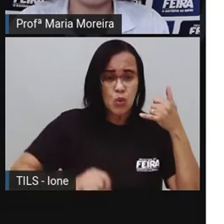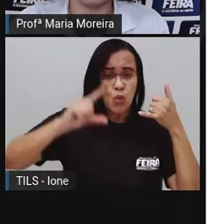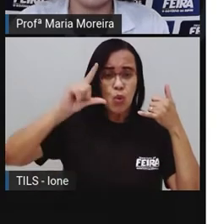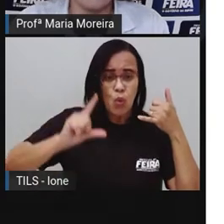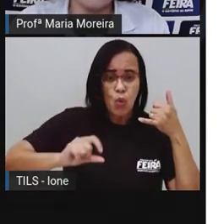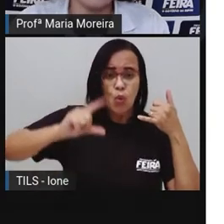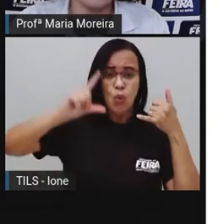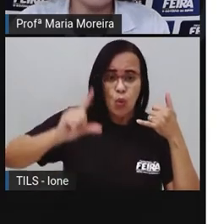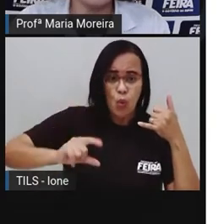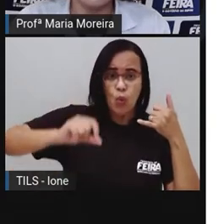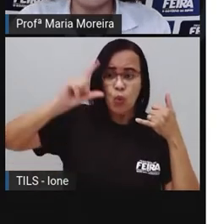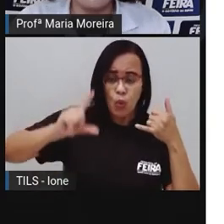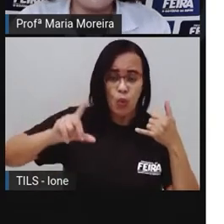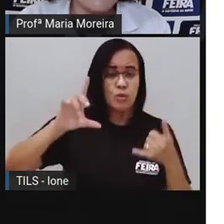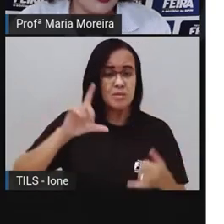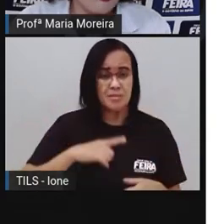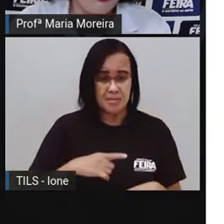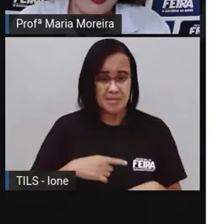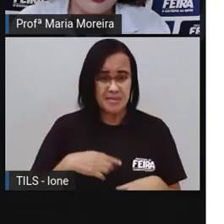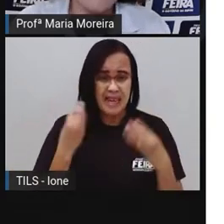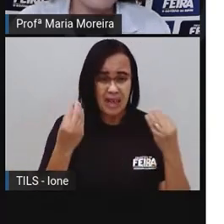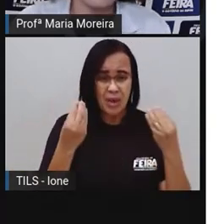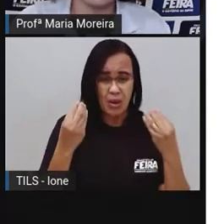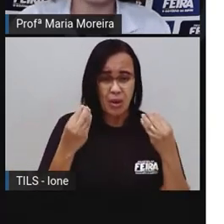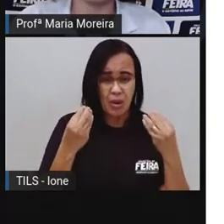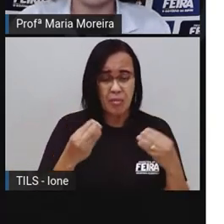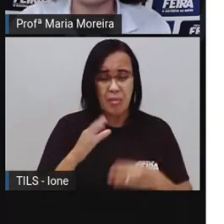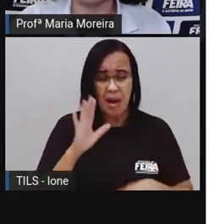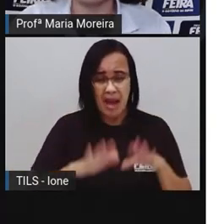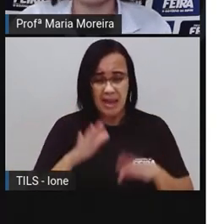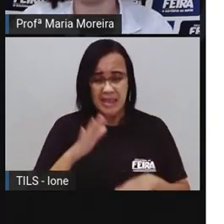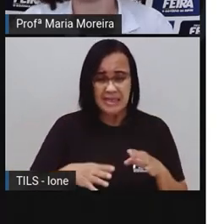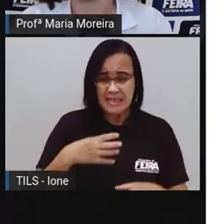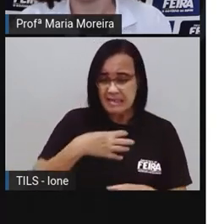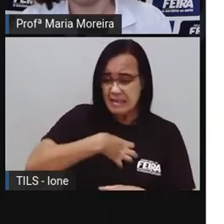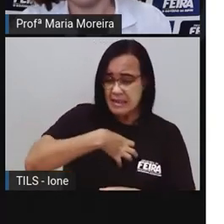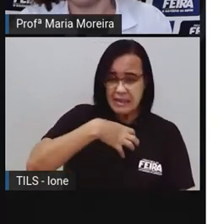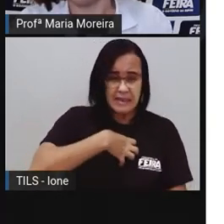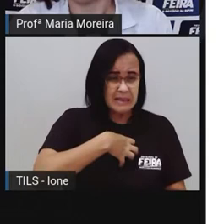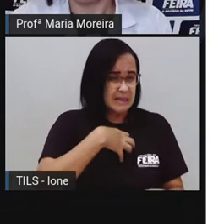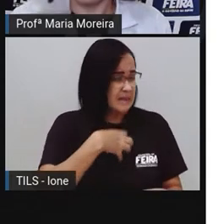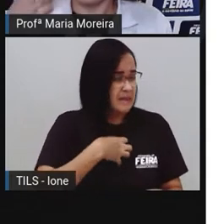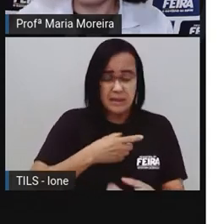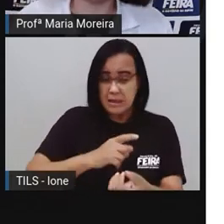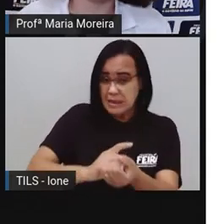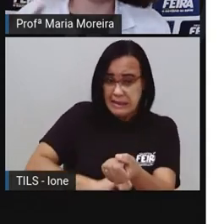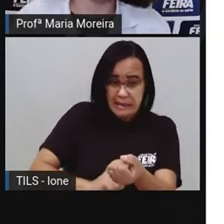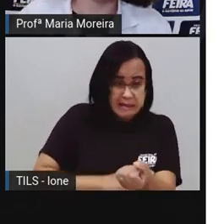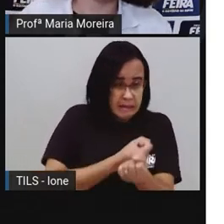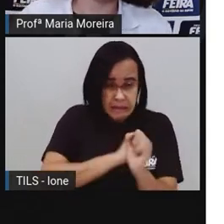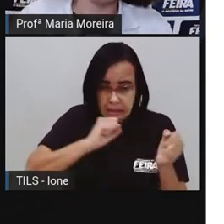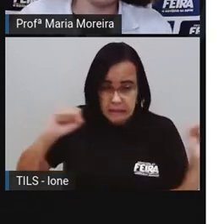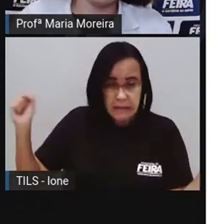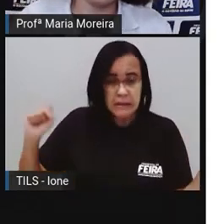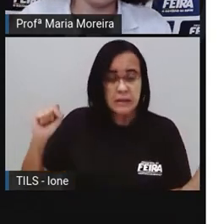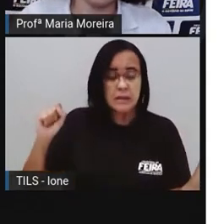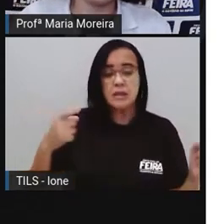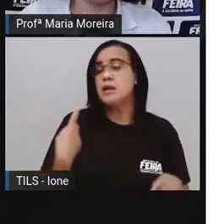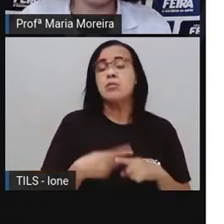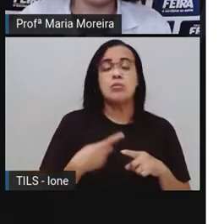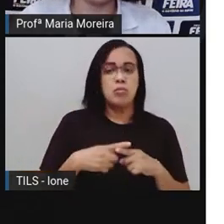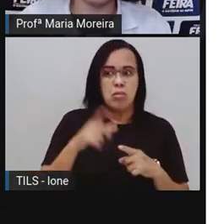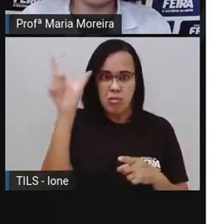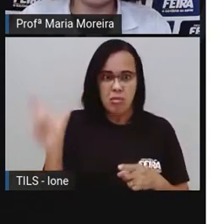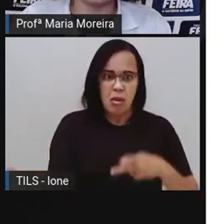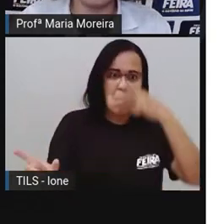aquele barulho naquele momento. Ou é cedo demais, ou você já está cansado demais. E aí aquela pessoa insiste ali, na verdade,